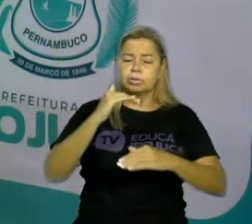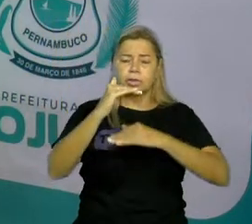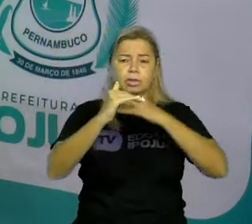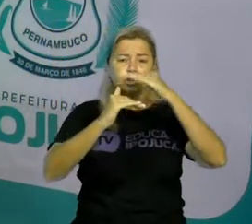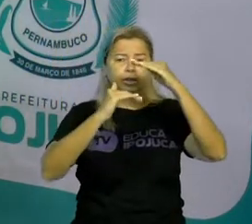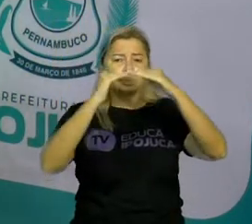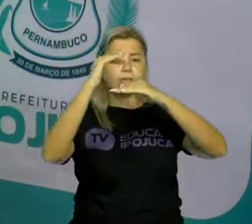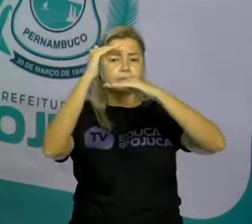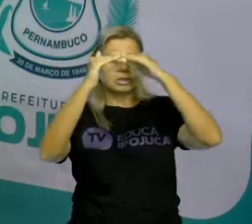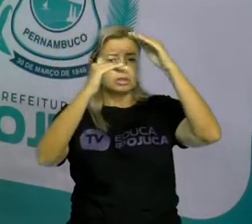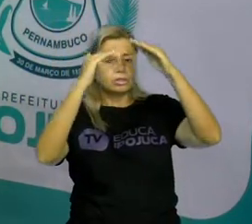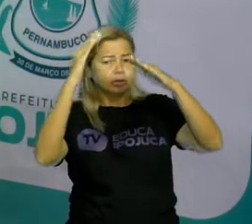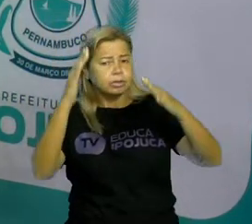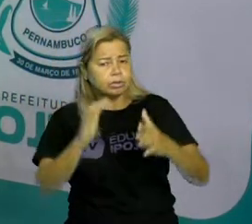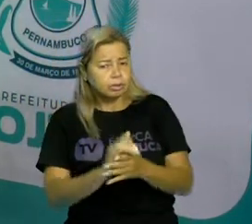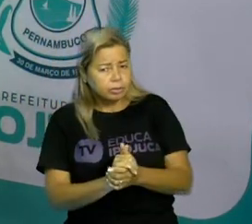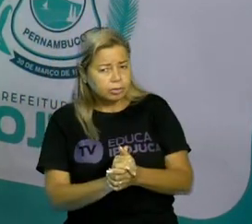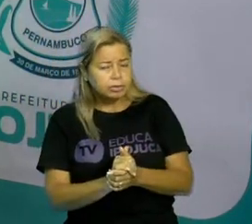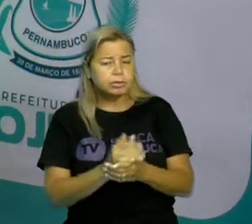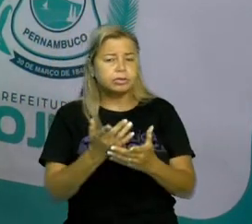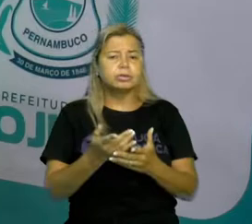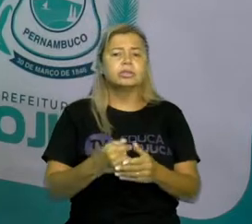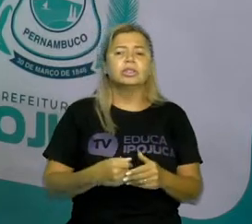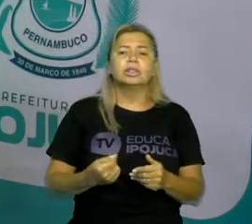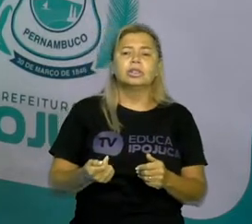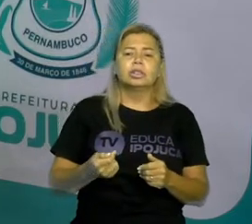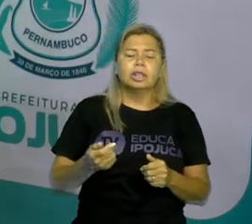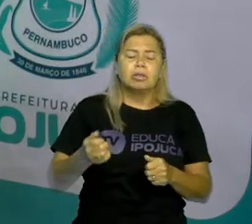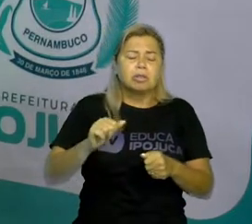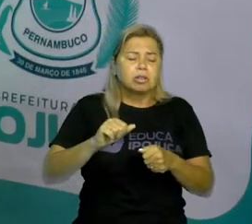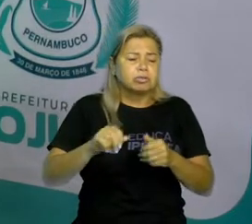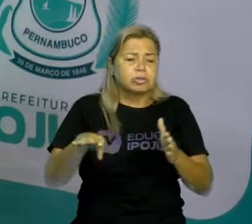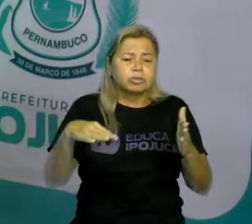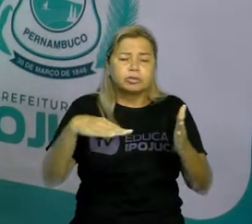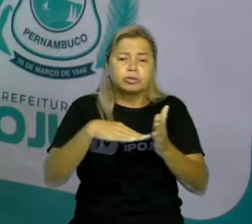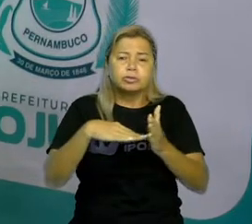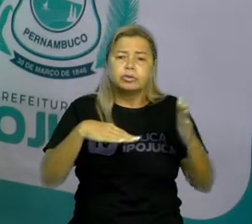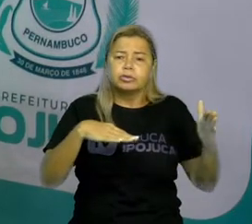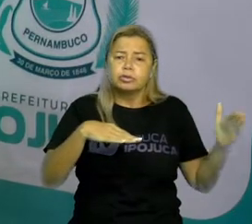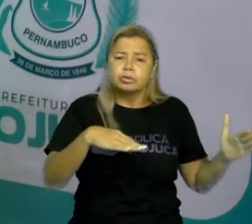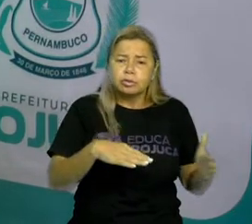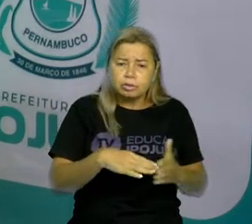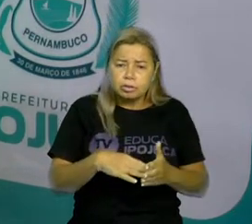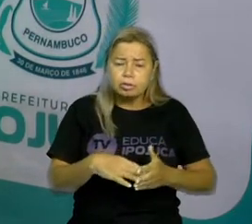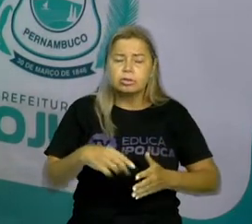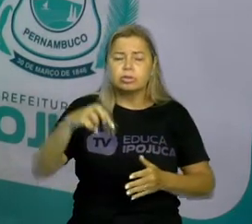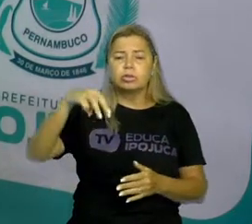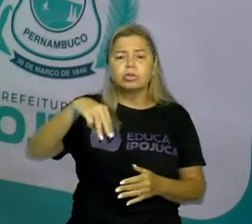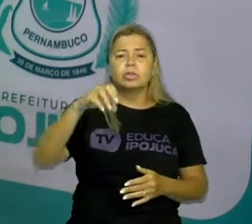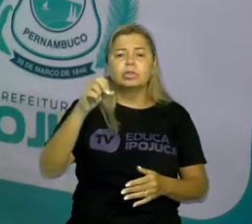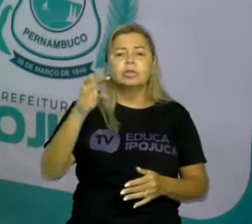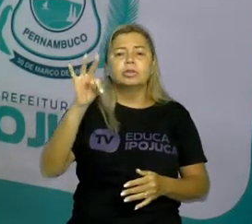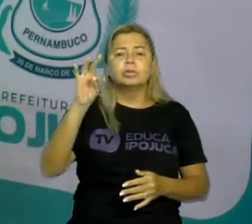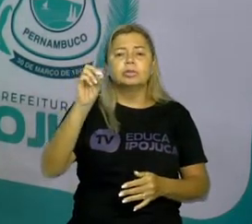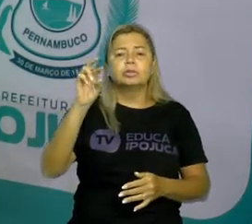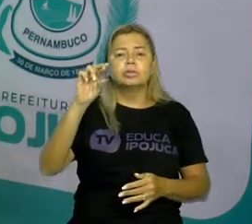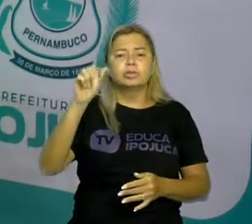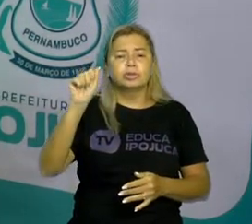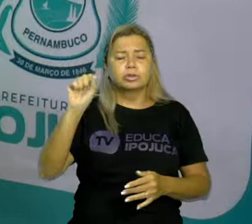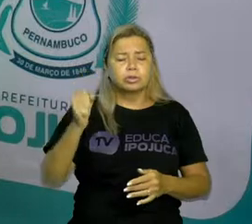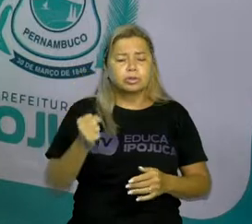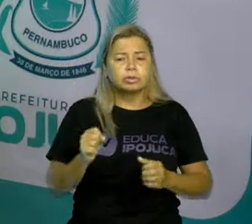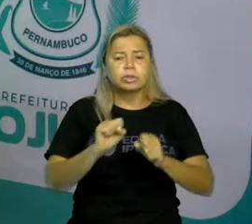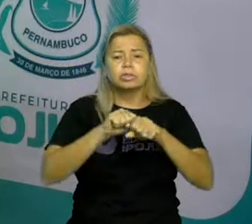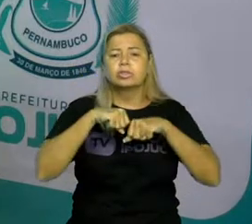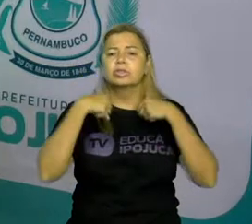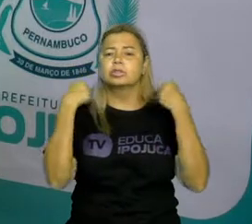habilidades motoras, sociais e emocionais. A gente pensa que quando a gente está brincando ou está jogando, é